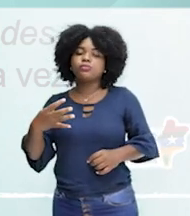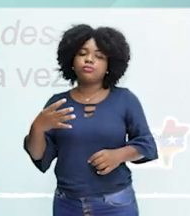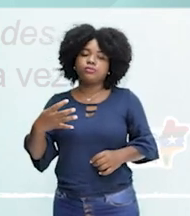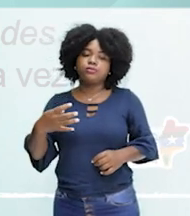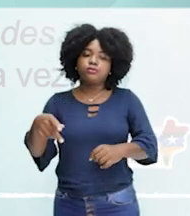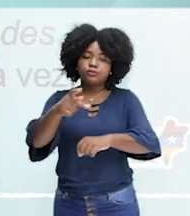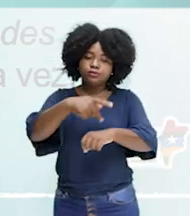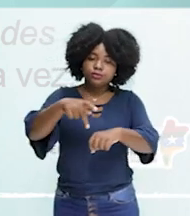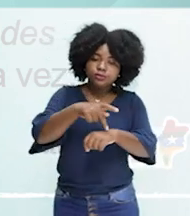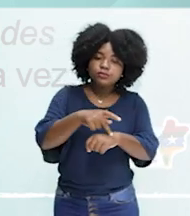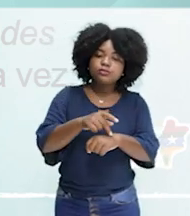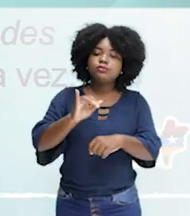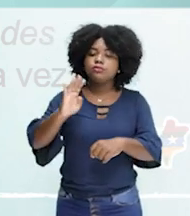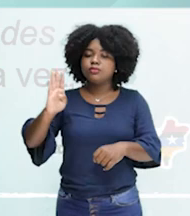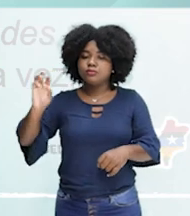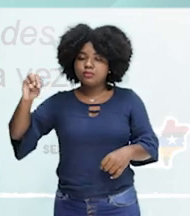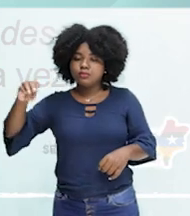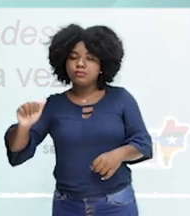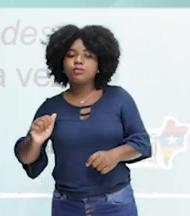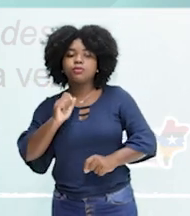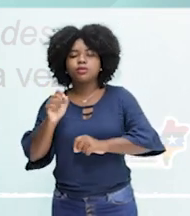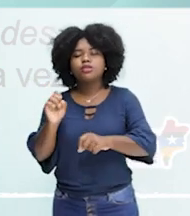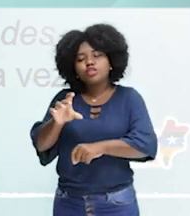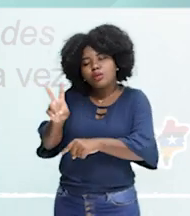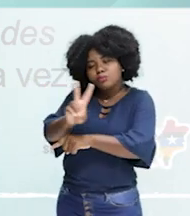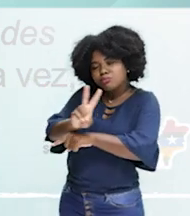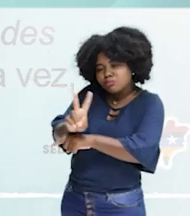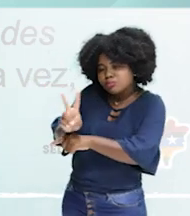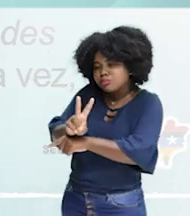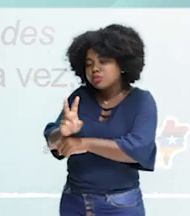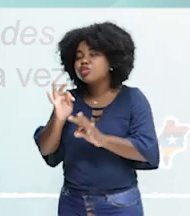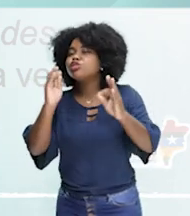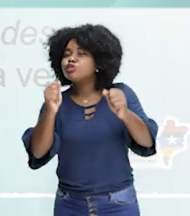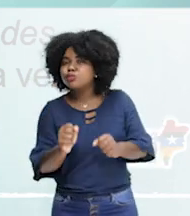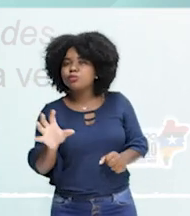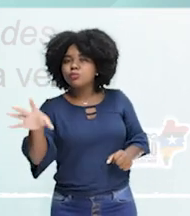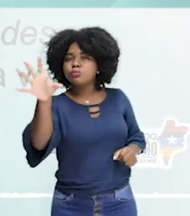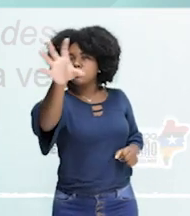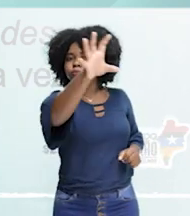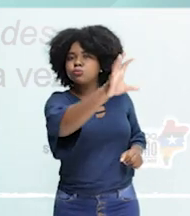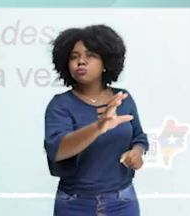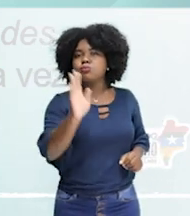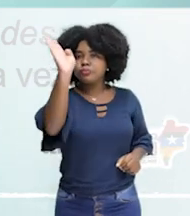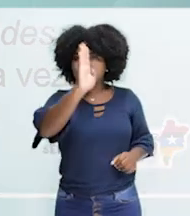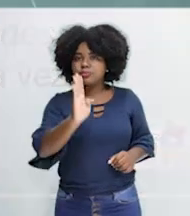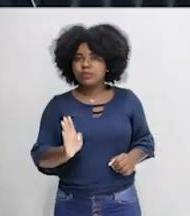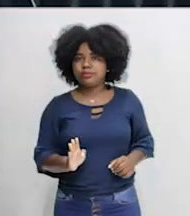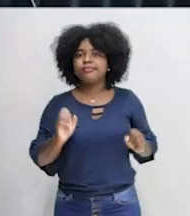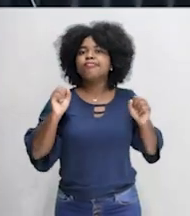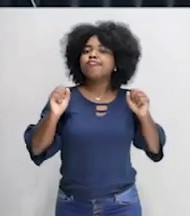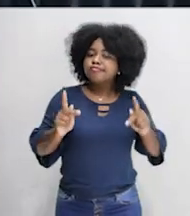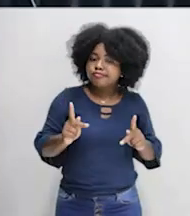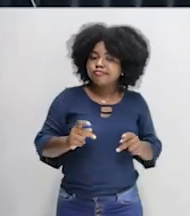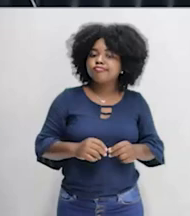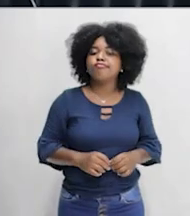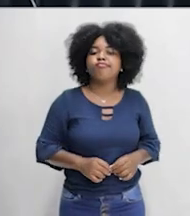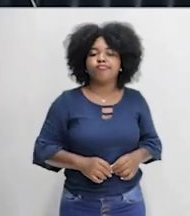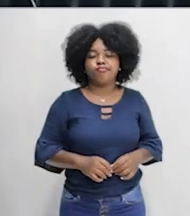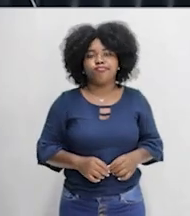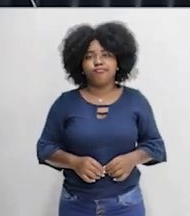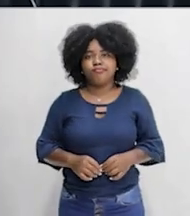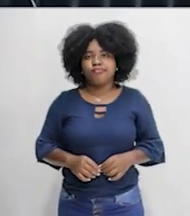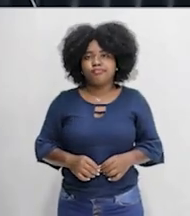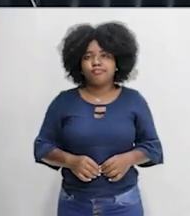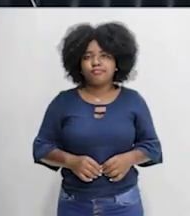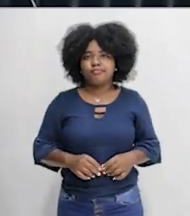por sua vez, tem como principal atribuição a fiscalização ambiental de todo o país. Está certo? Então, o IBAMA é geral e o ICMBio, unidades de